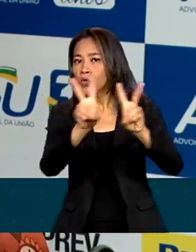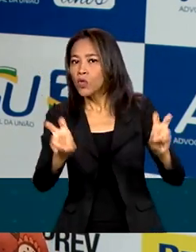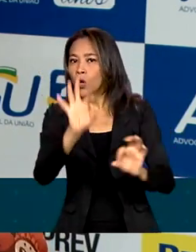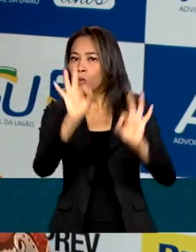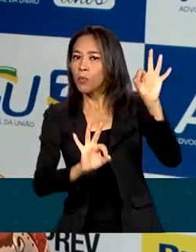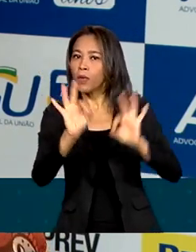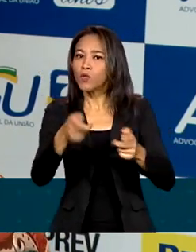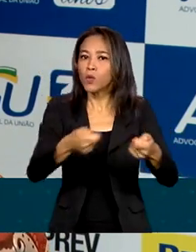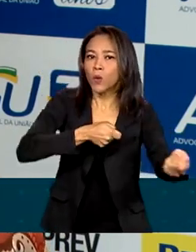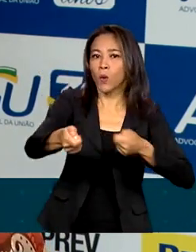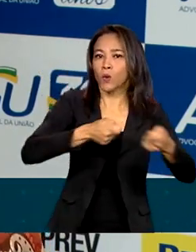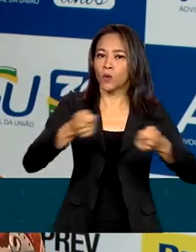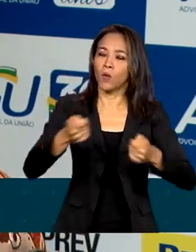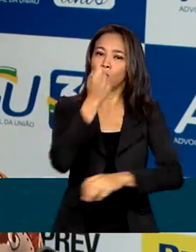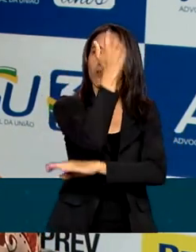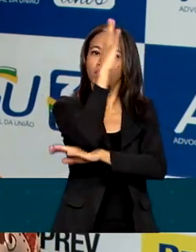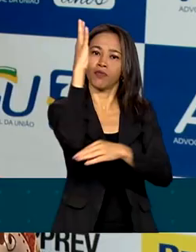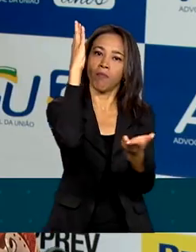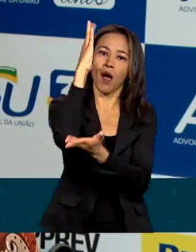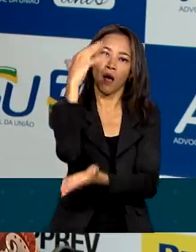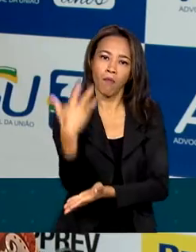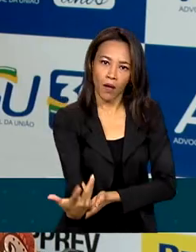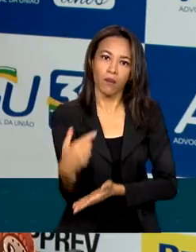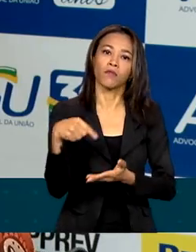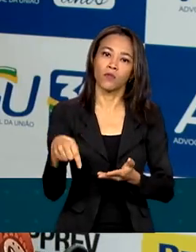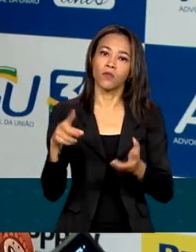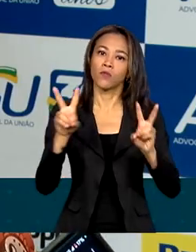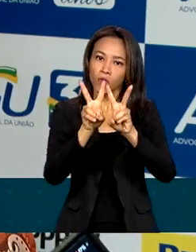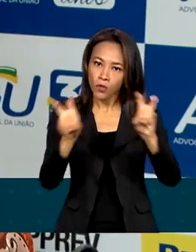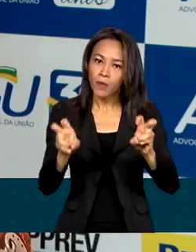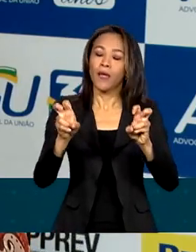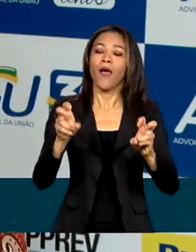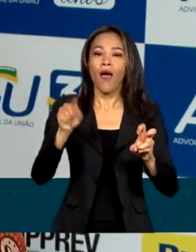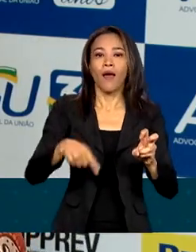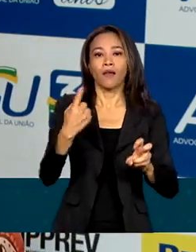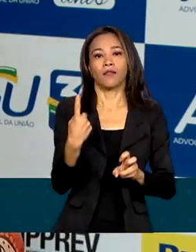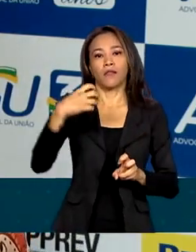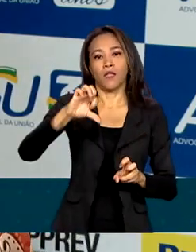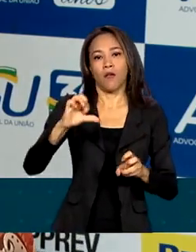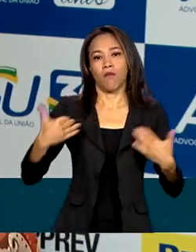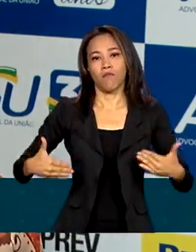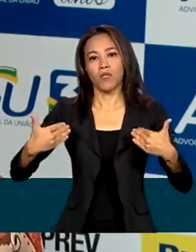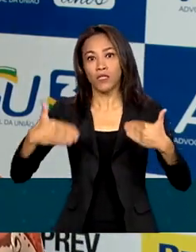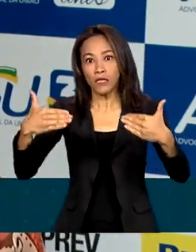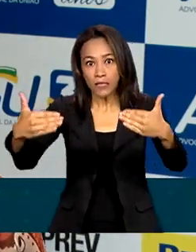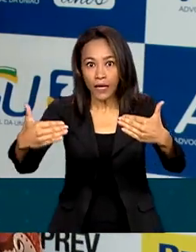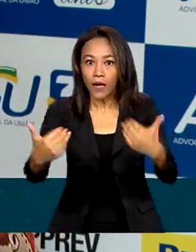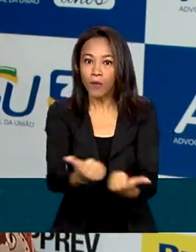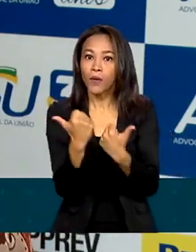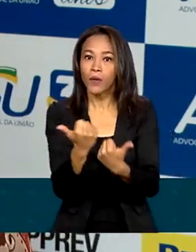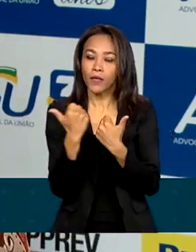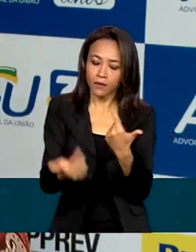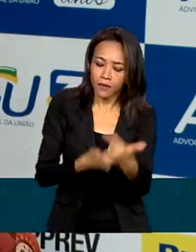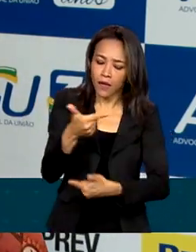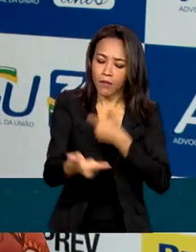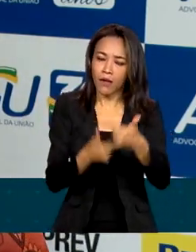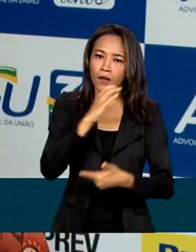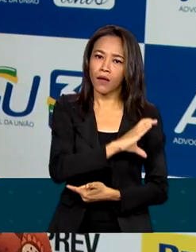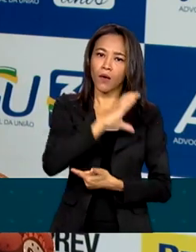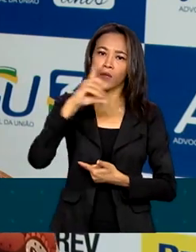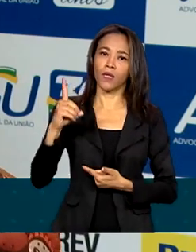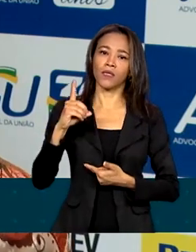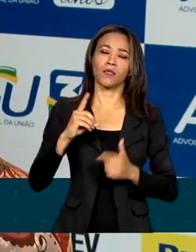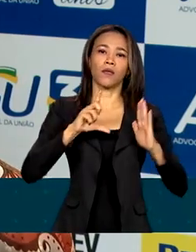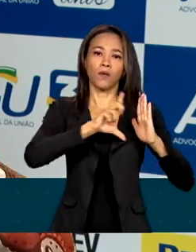Desmatamento, que aí serão 19 ministérios trabalhando juntos com a coordenação política da Casa